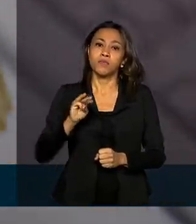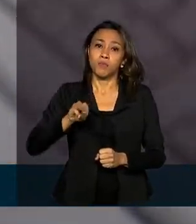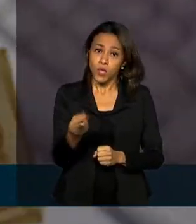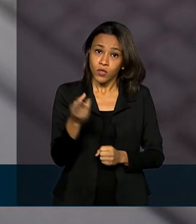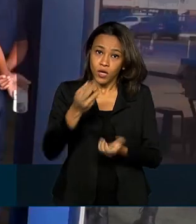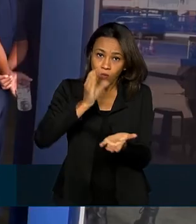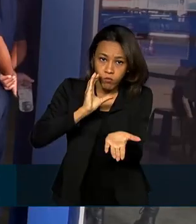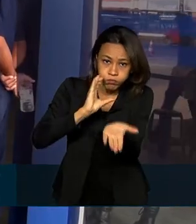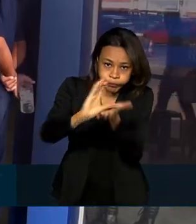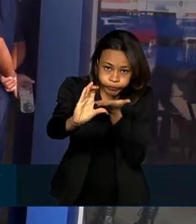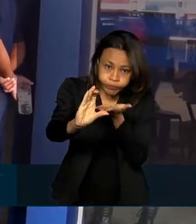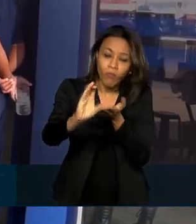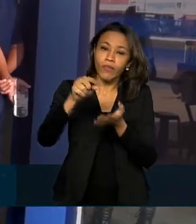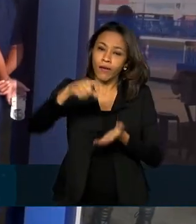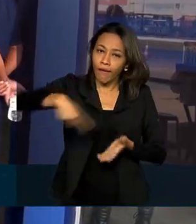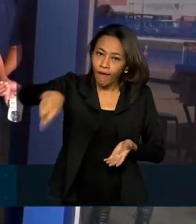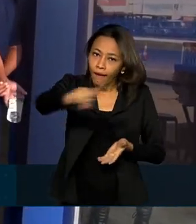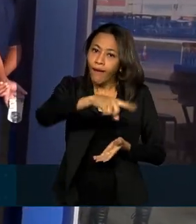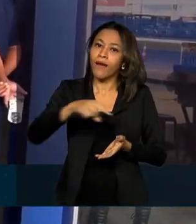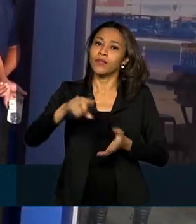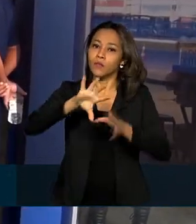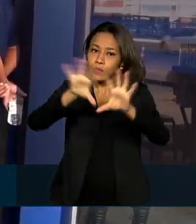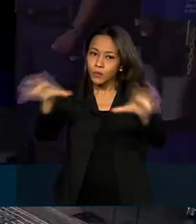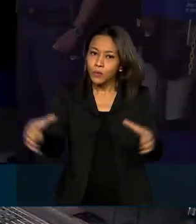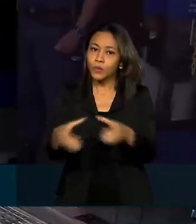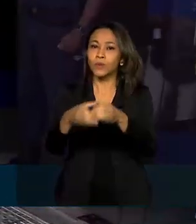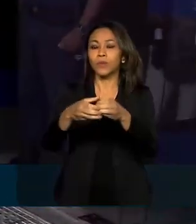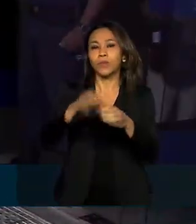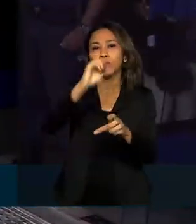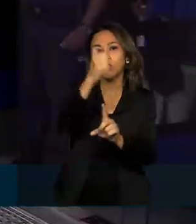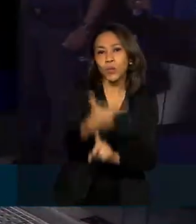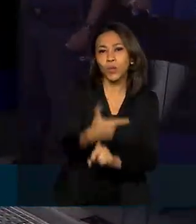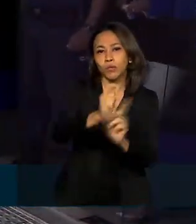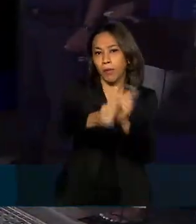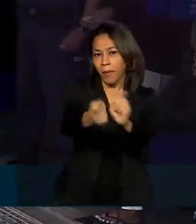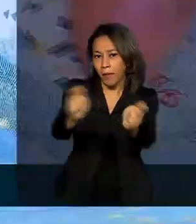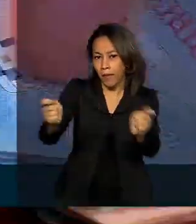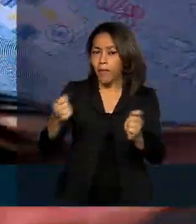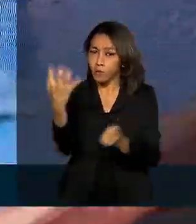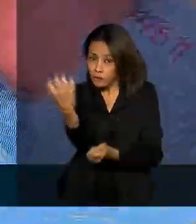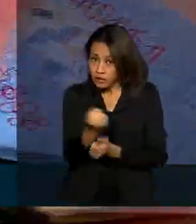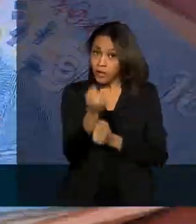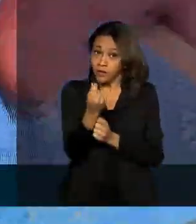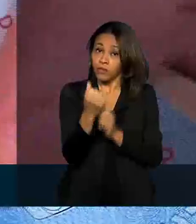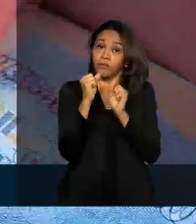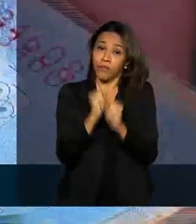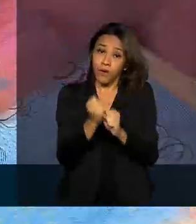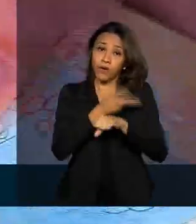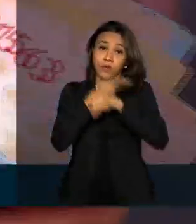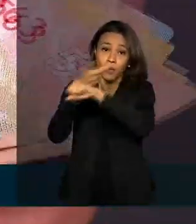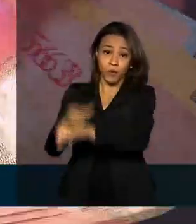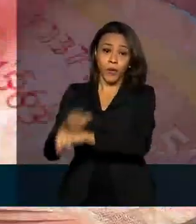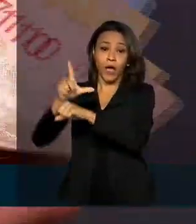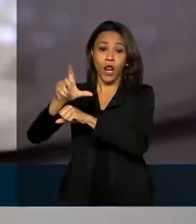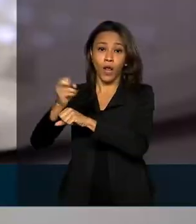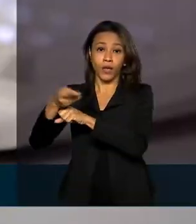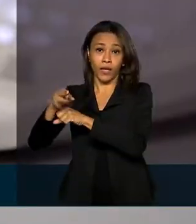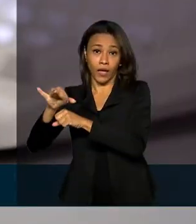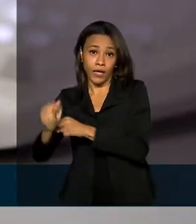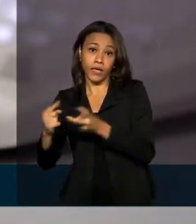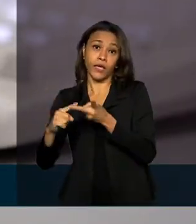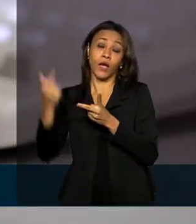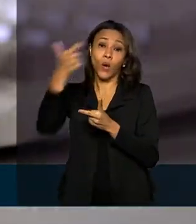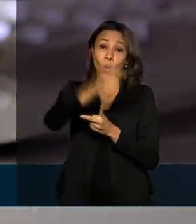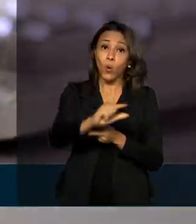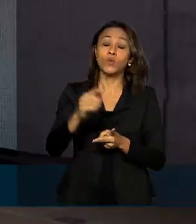para esse público que pertence ao ciclo 2 de pagamentos. Os saques podem ser feitos nas lotéricas, correspondentes